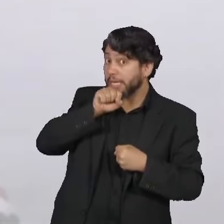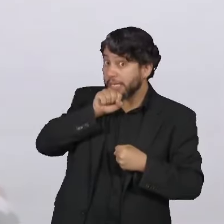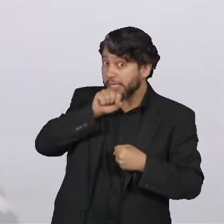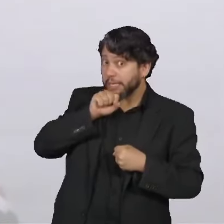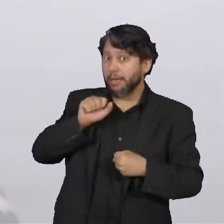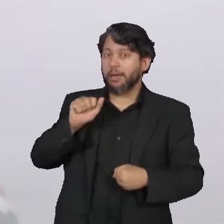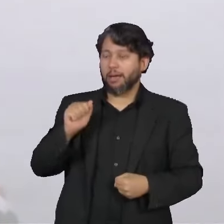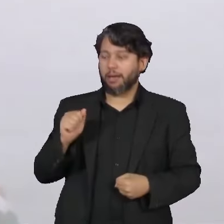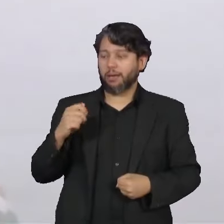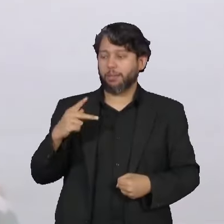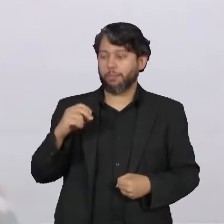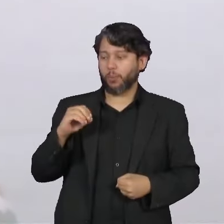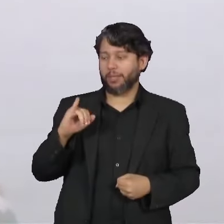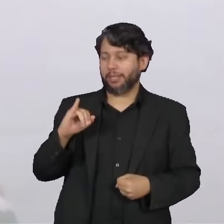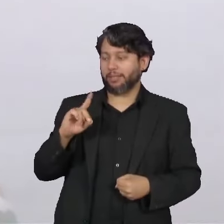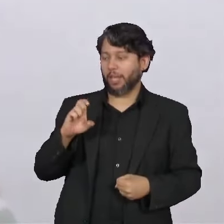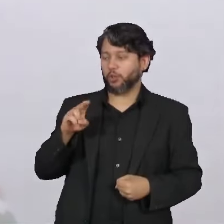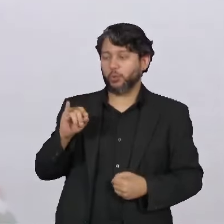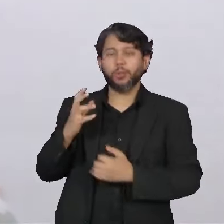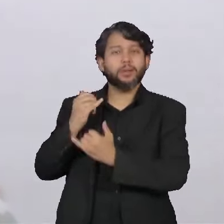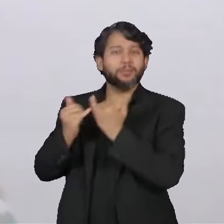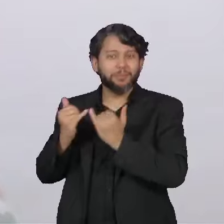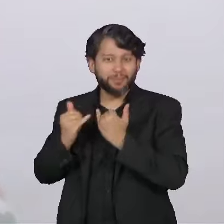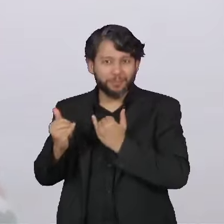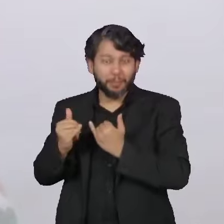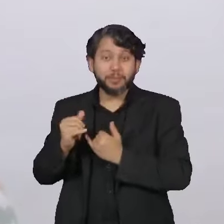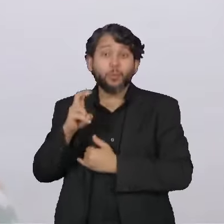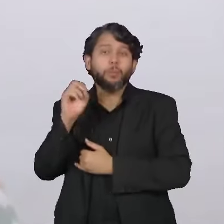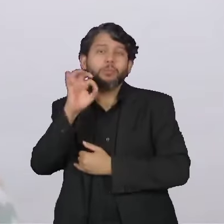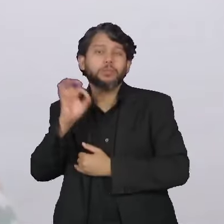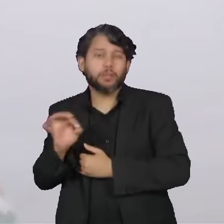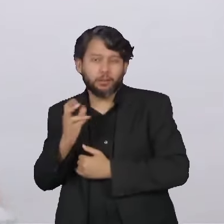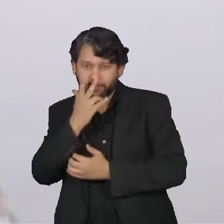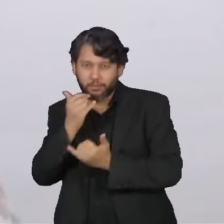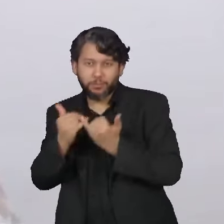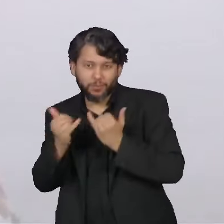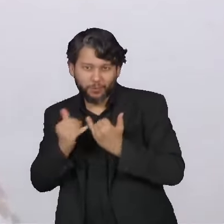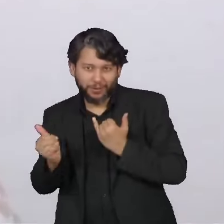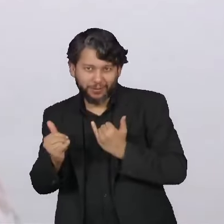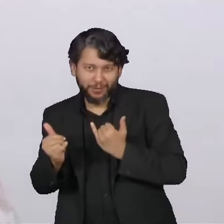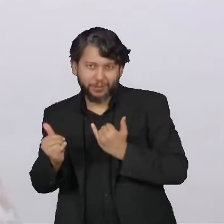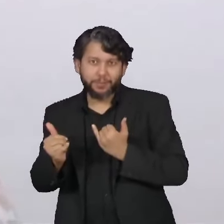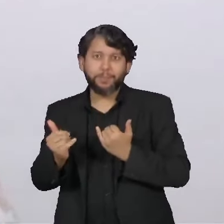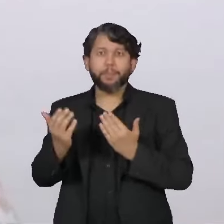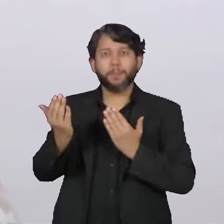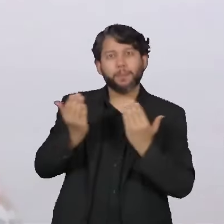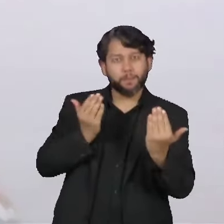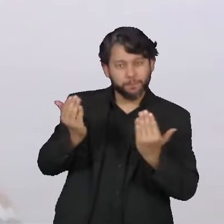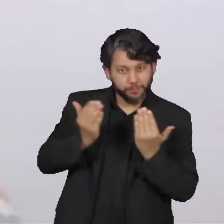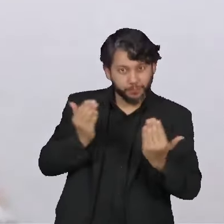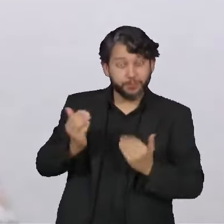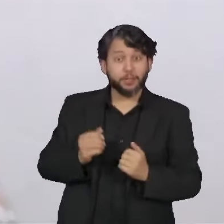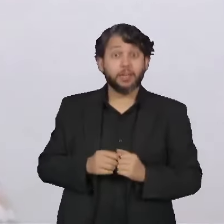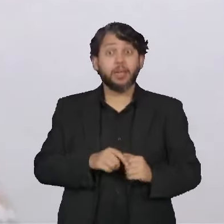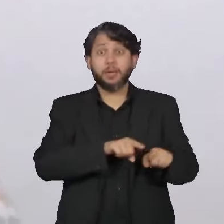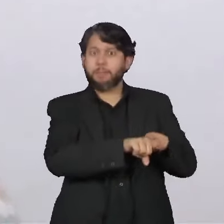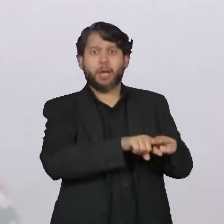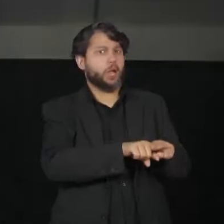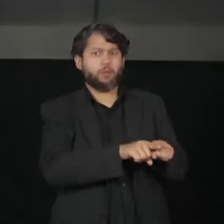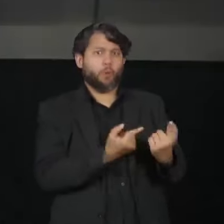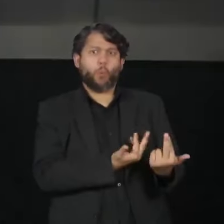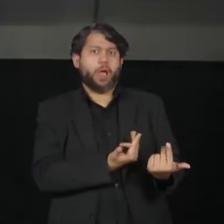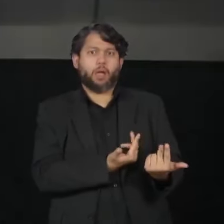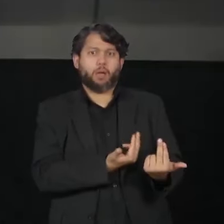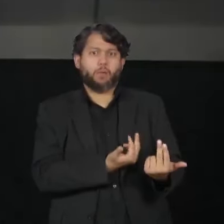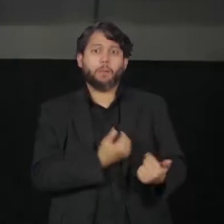isso de haploidêntico, ou seja, ele seria metade igual. O transplante entre irmãos é totalmente igual.